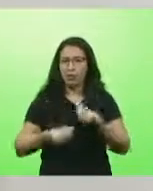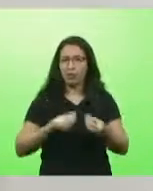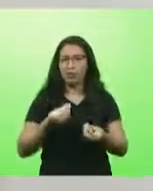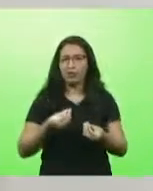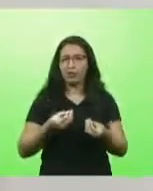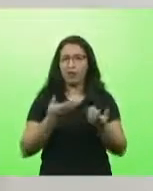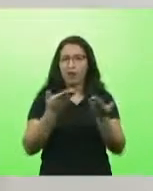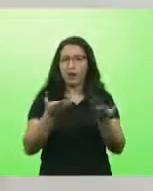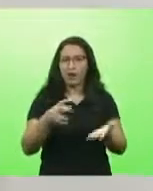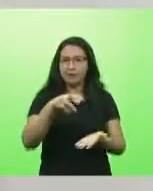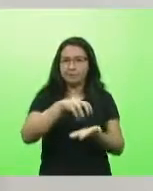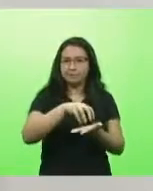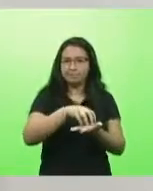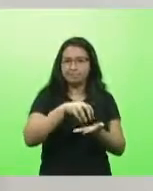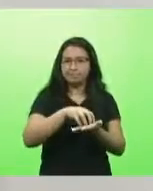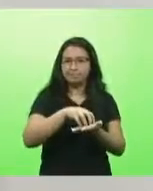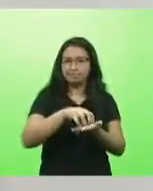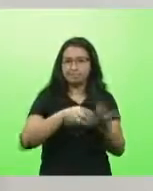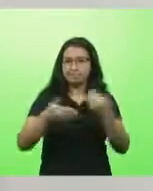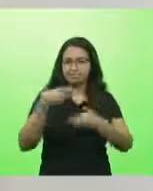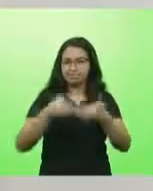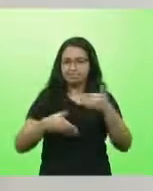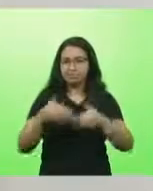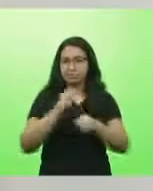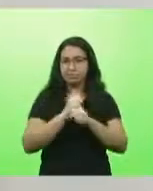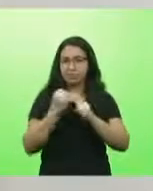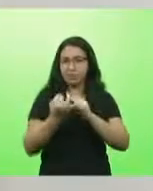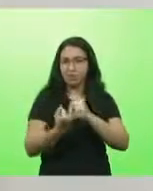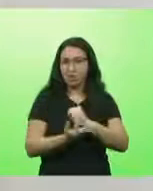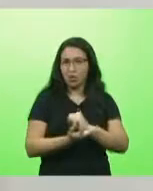o senhor disse que ia fazer. Não me irrita.